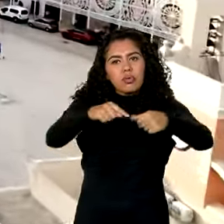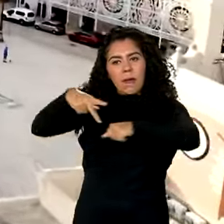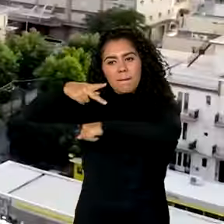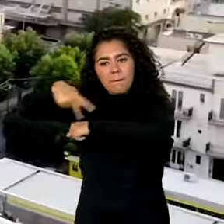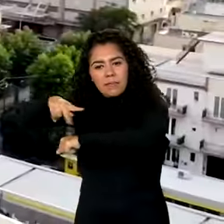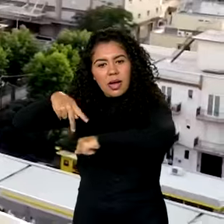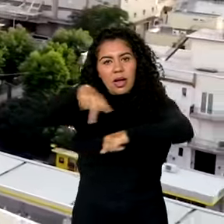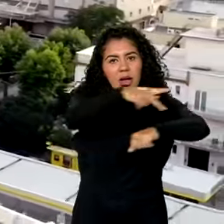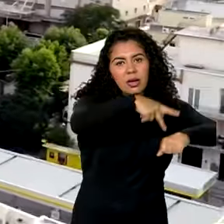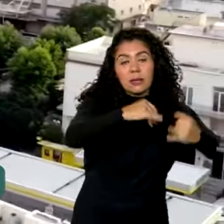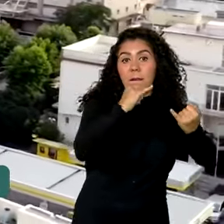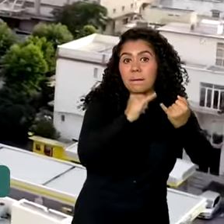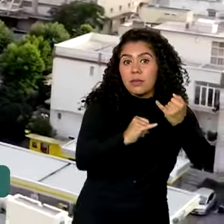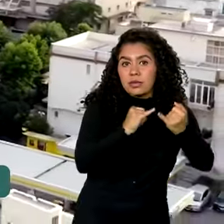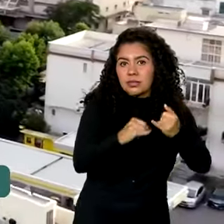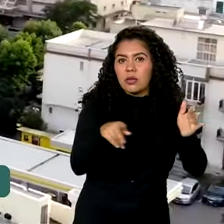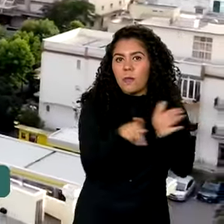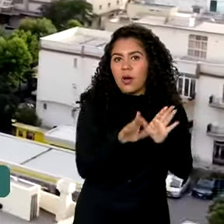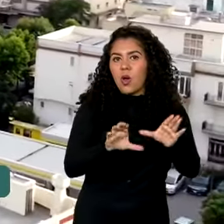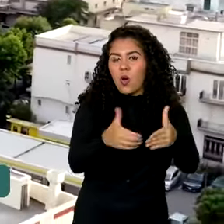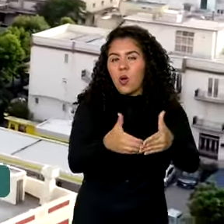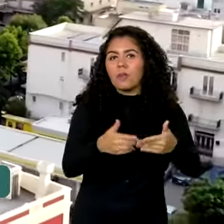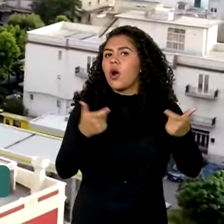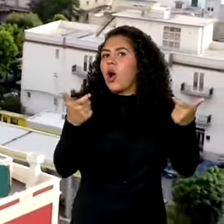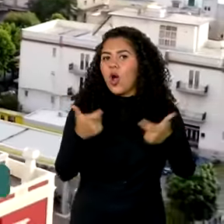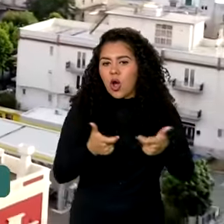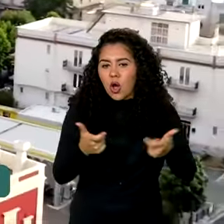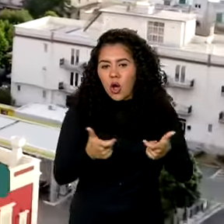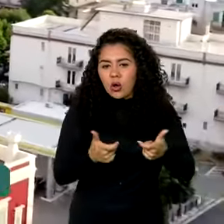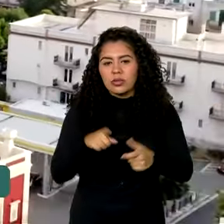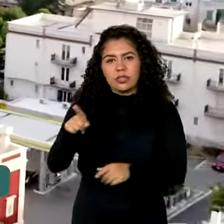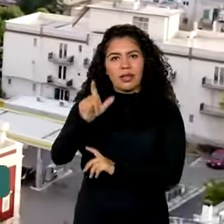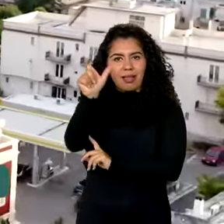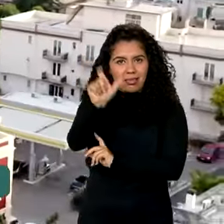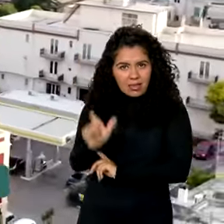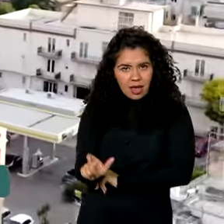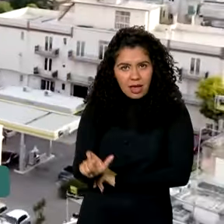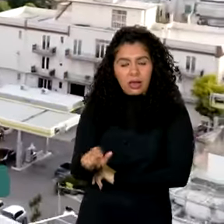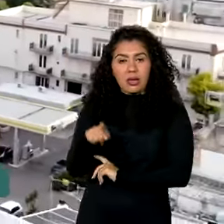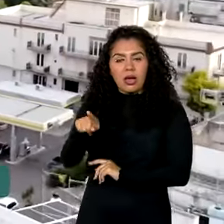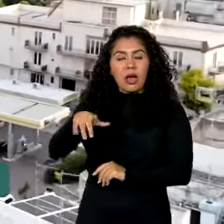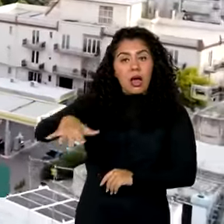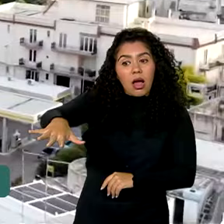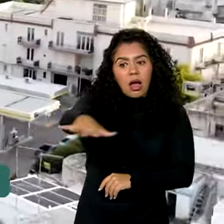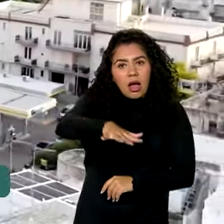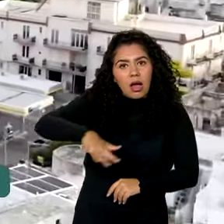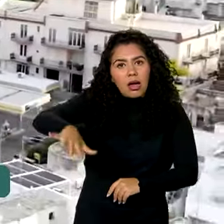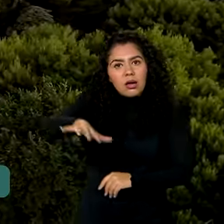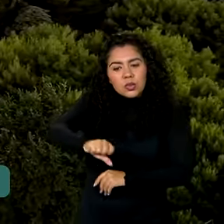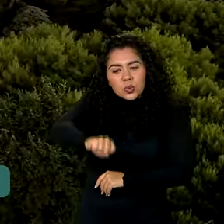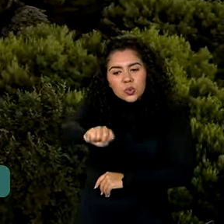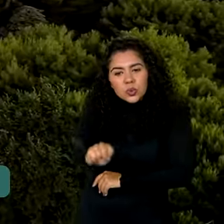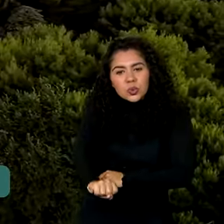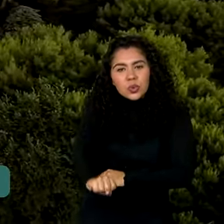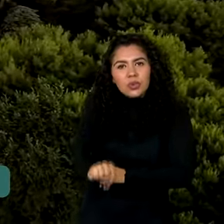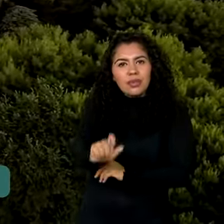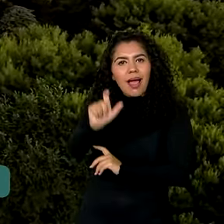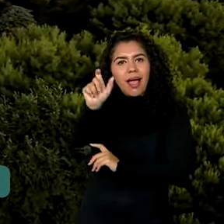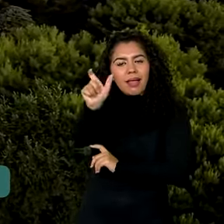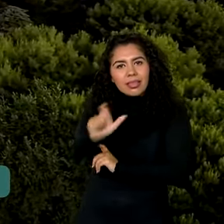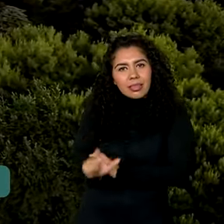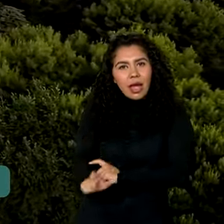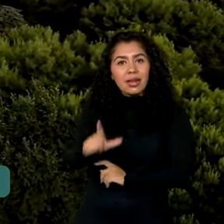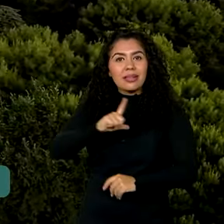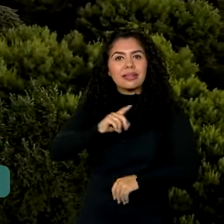à cúpula. O encontro é em Fasano, em Puglia, na Itália. A região, ao sul do país, tem mais de